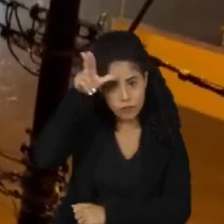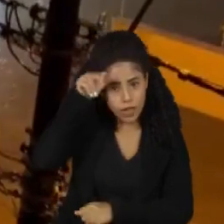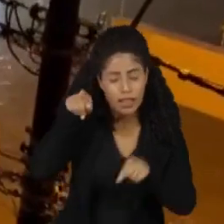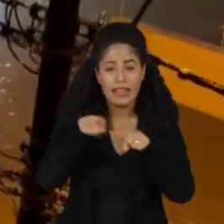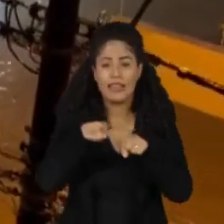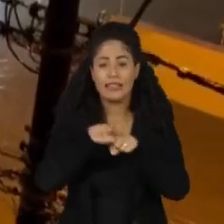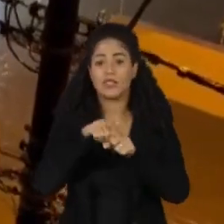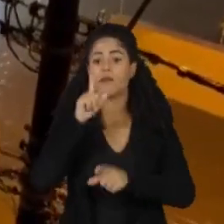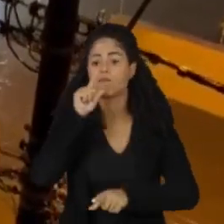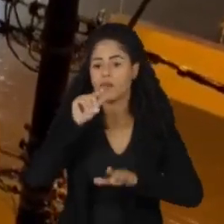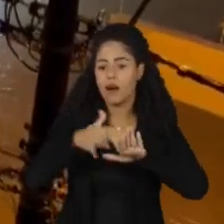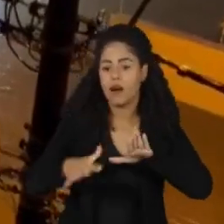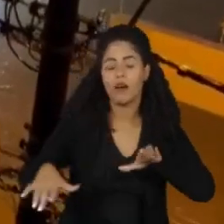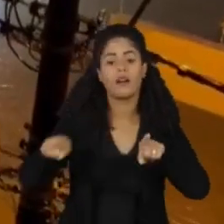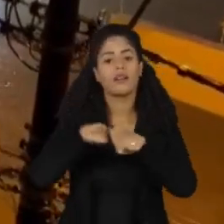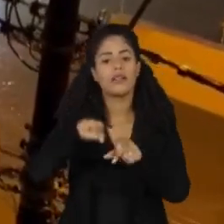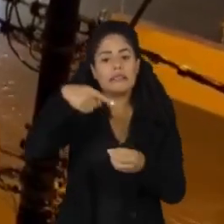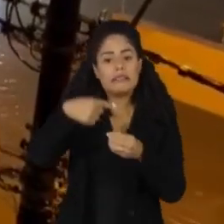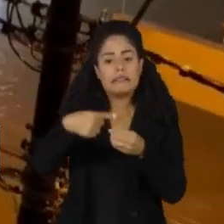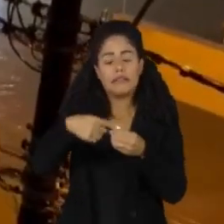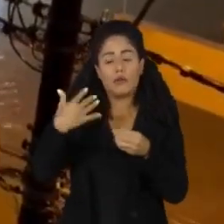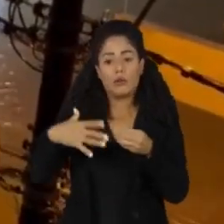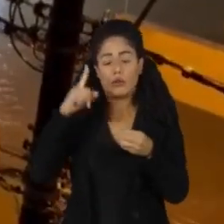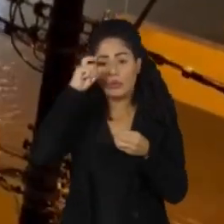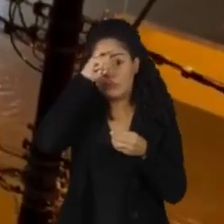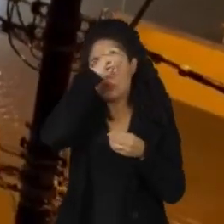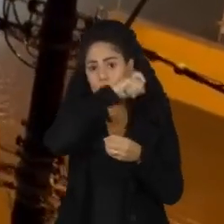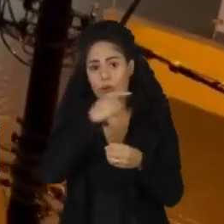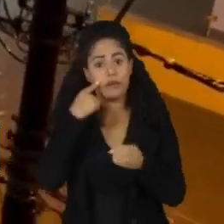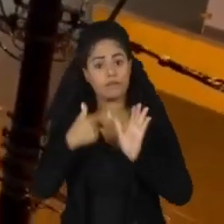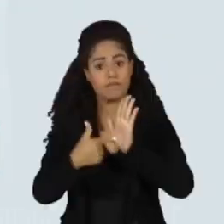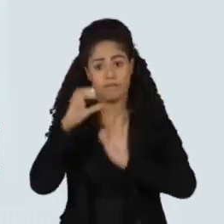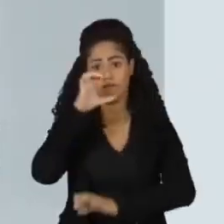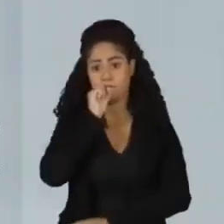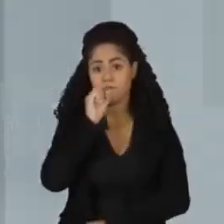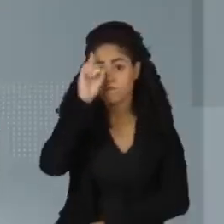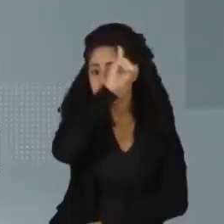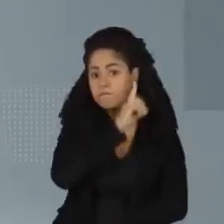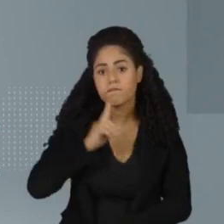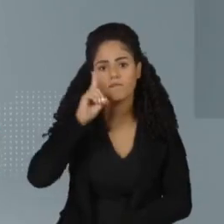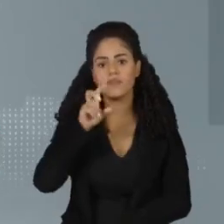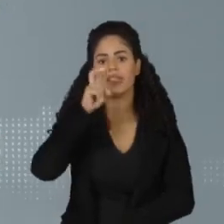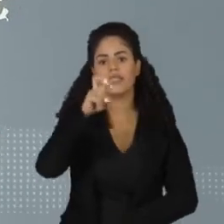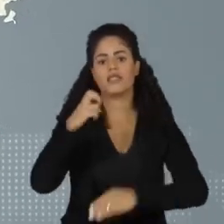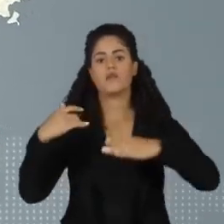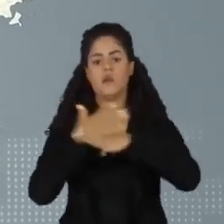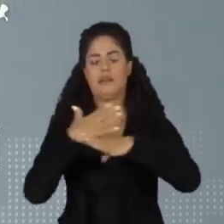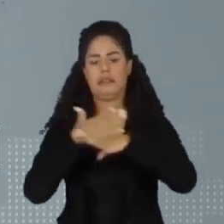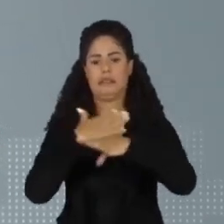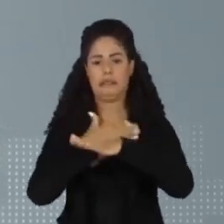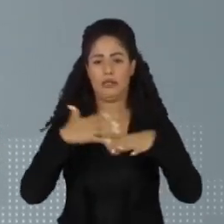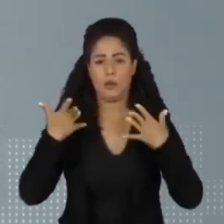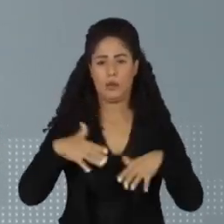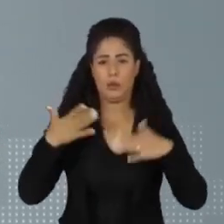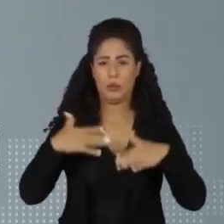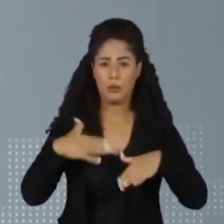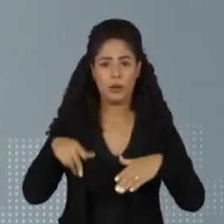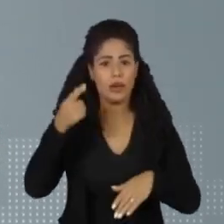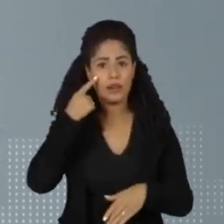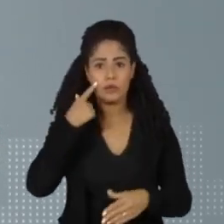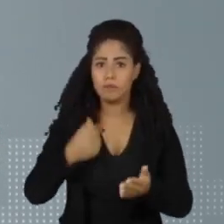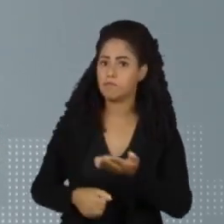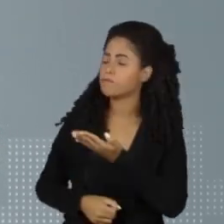litoral paulista, o interior também sofreu com as chuvas neste fim de semana. Cinco cidades estão em estado de emergência.